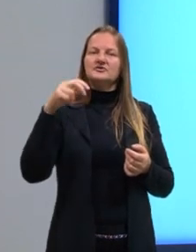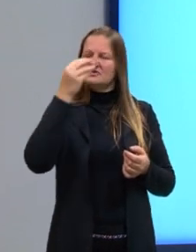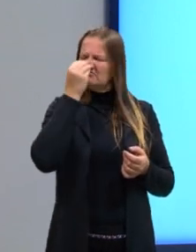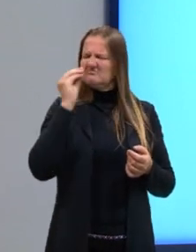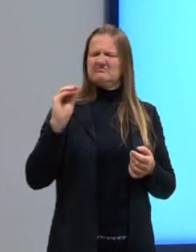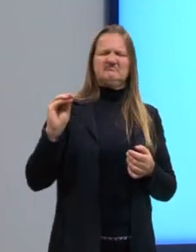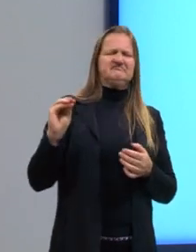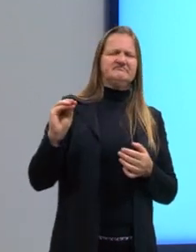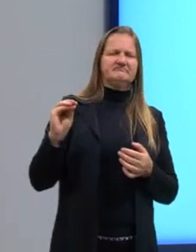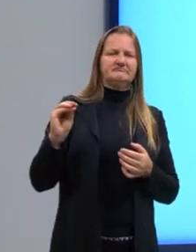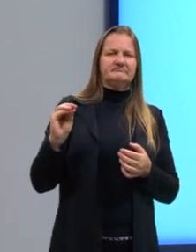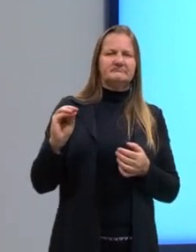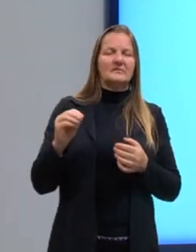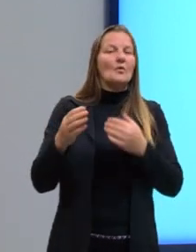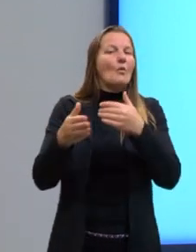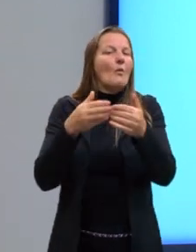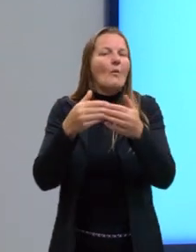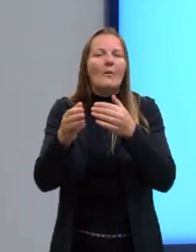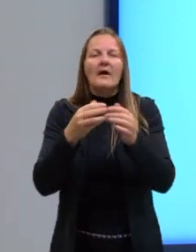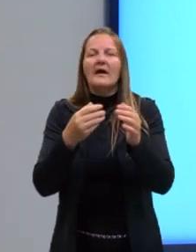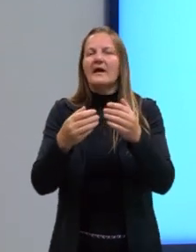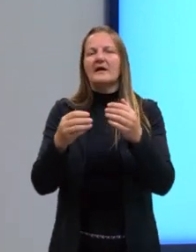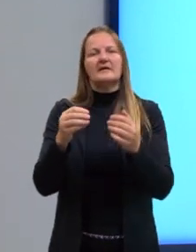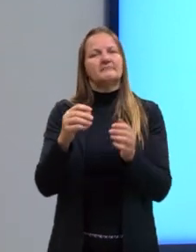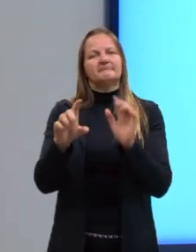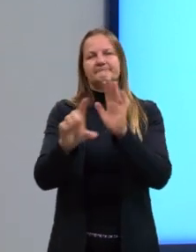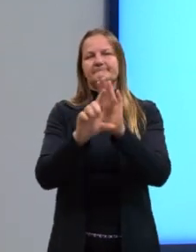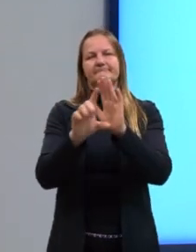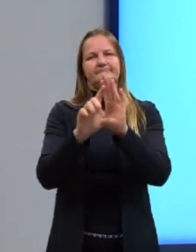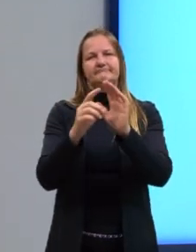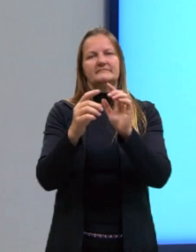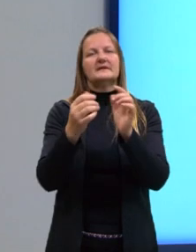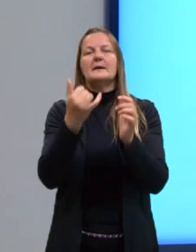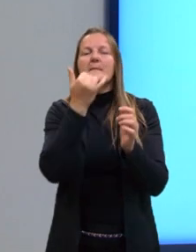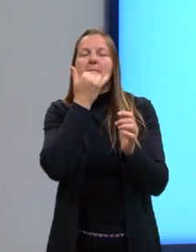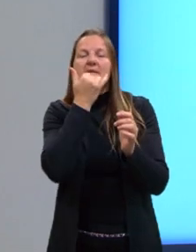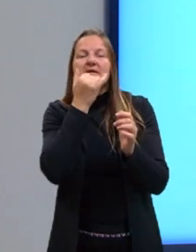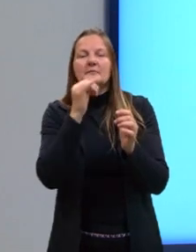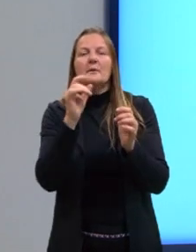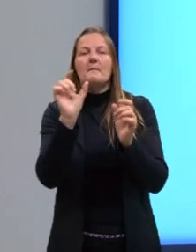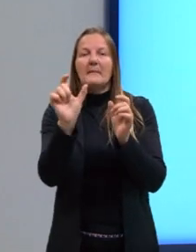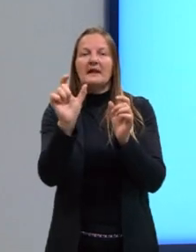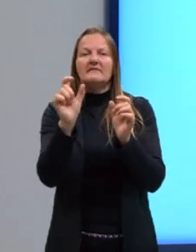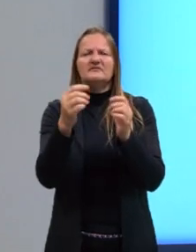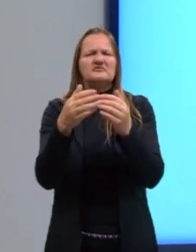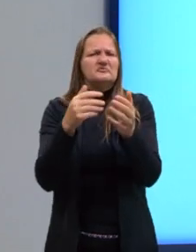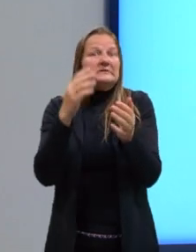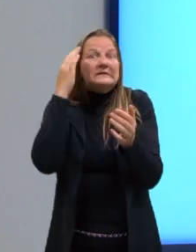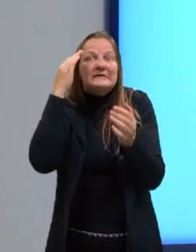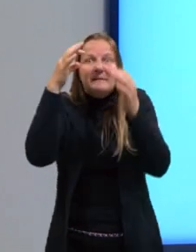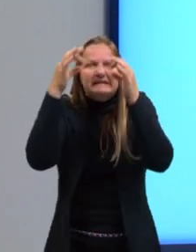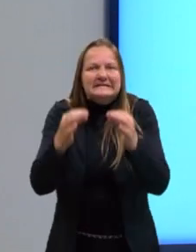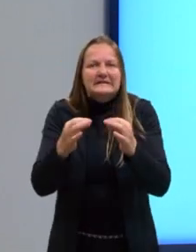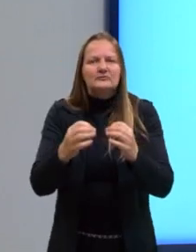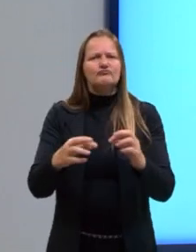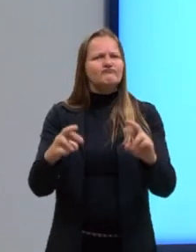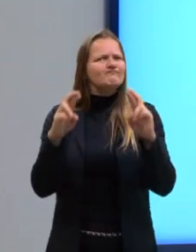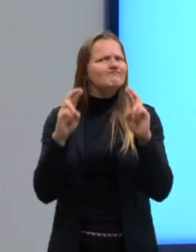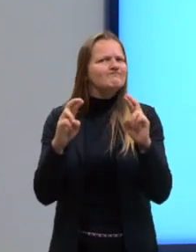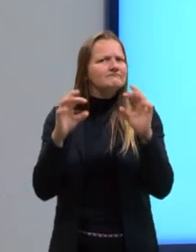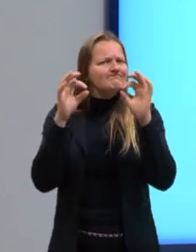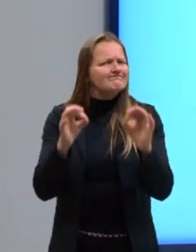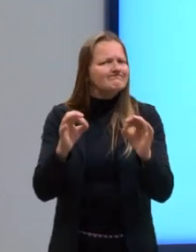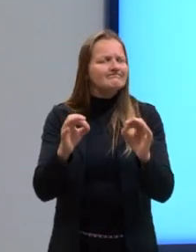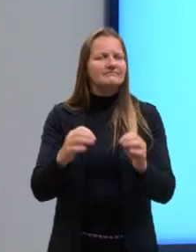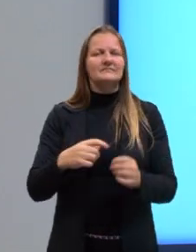Então, qualquer uma das palavras que você escolhe, que você não tem certeza sobre o significado dela e